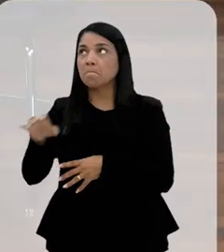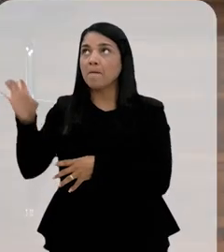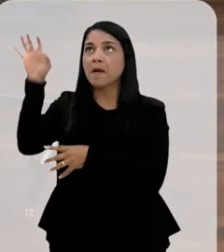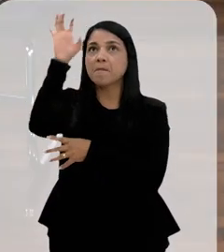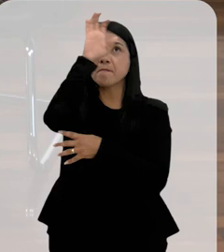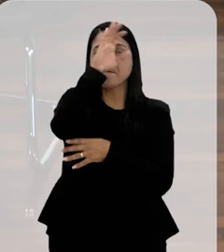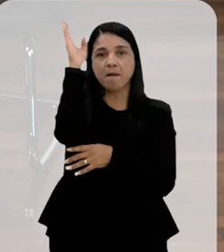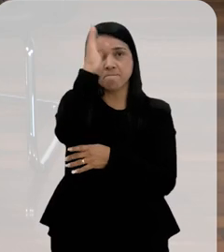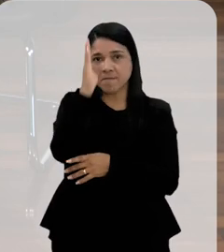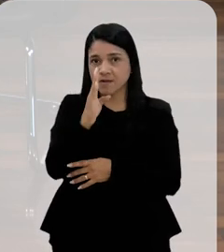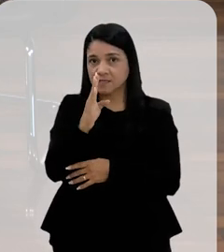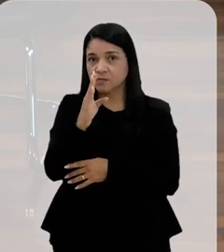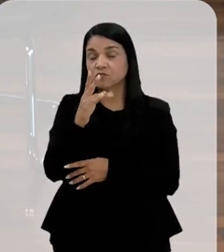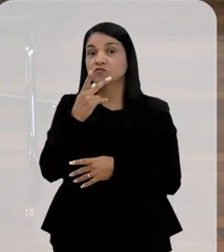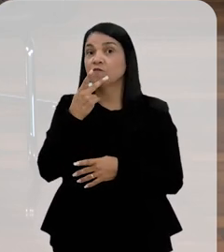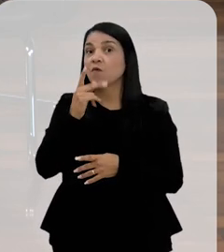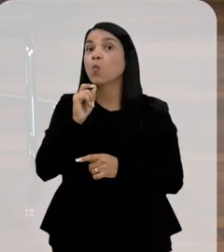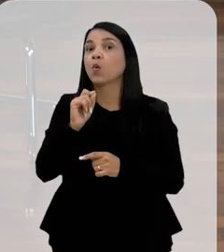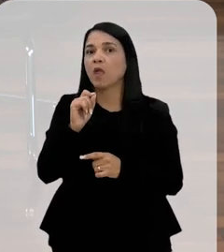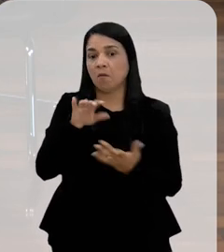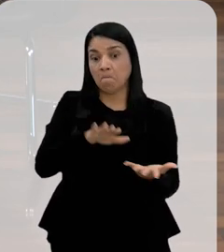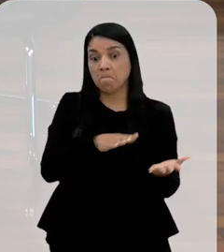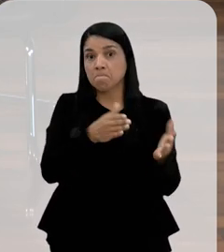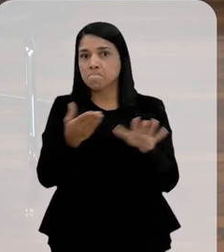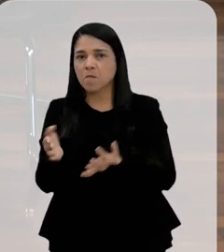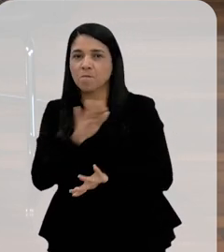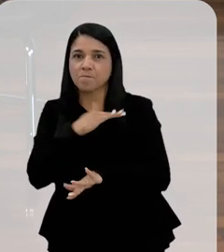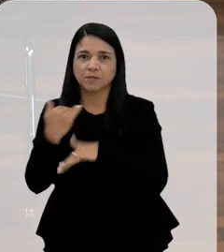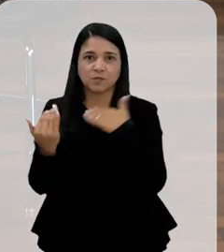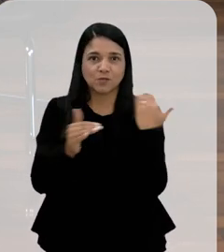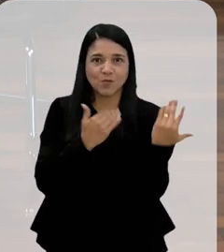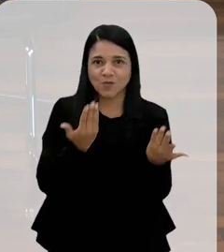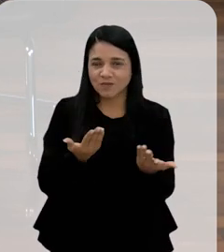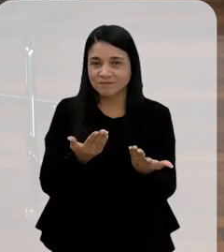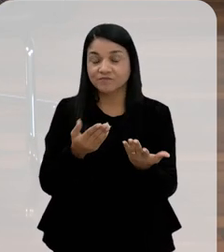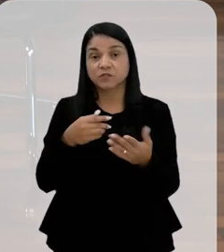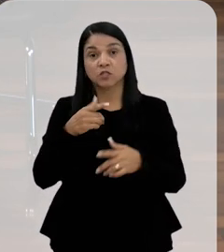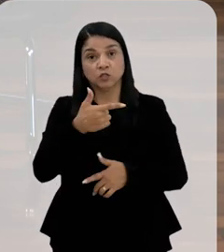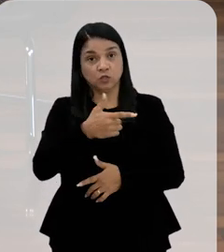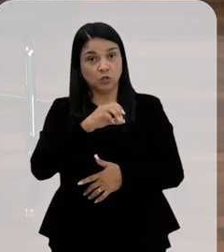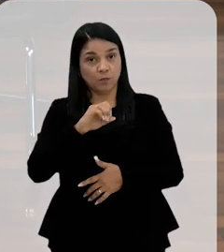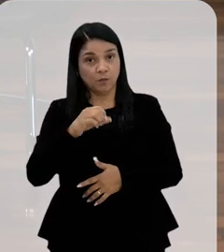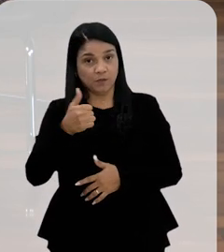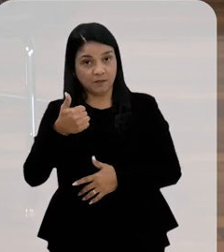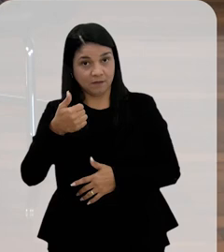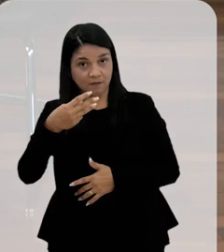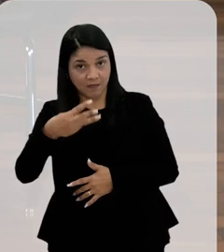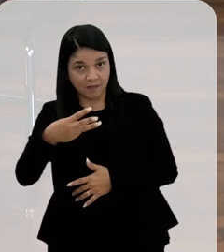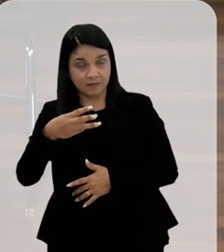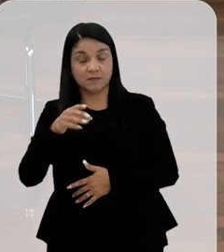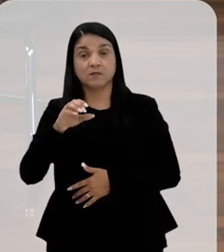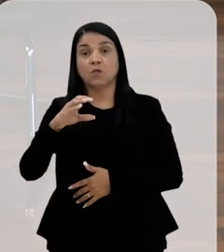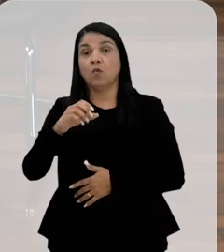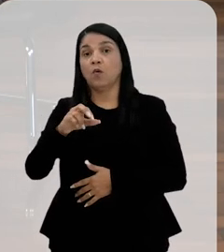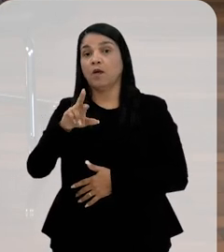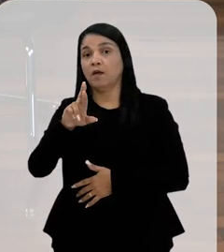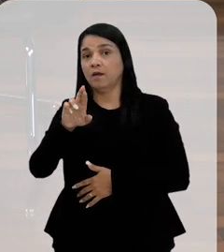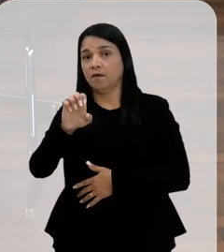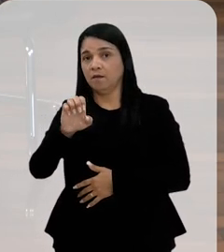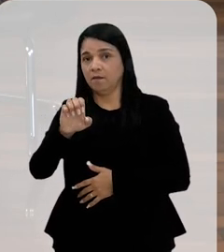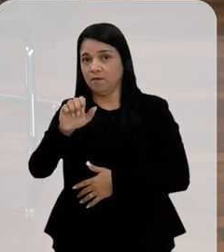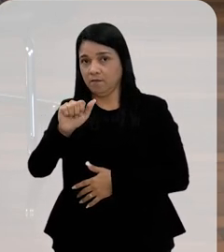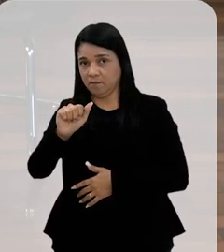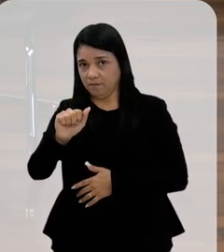a gente hoje fala de morte, né? Mas eu queria apontar que em 2013, o CREA, que